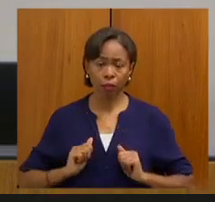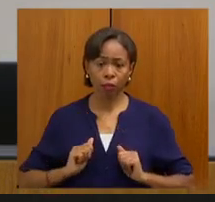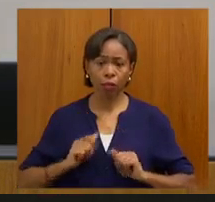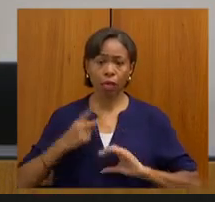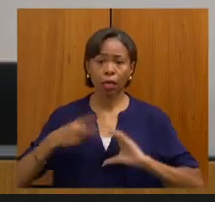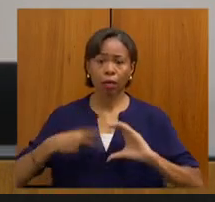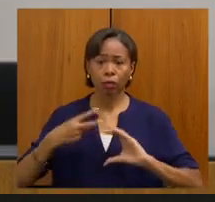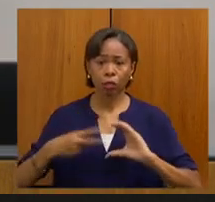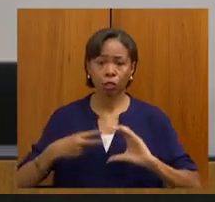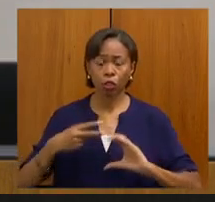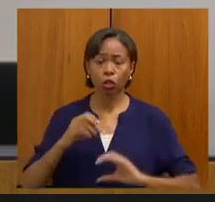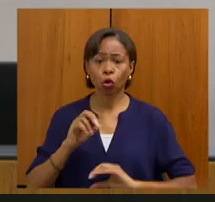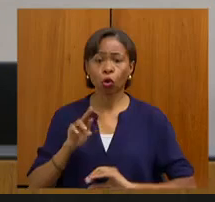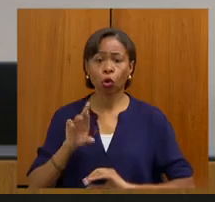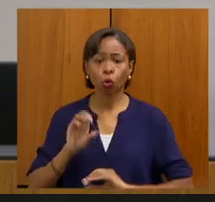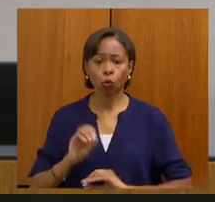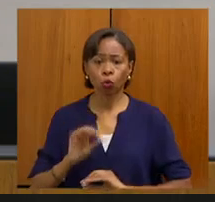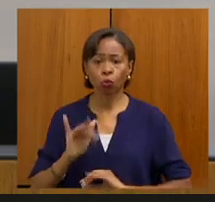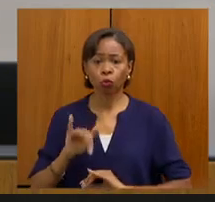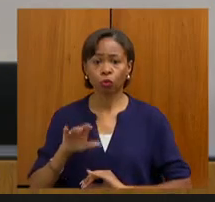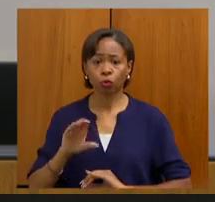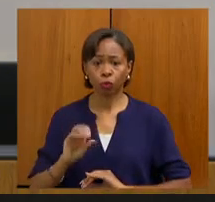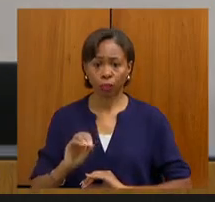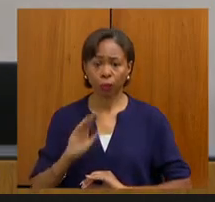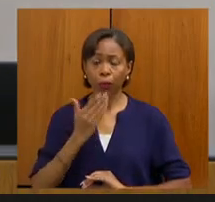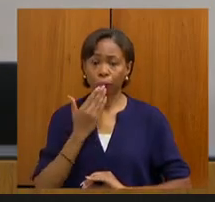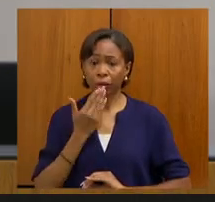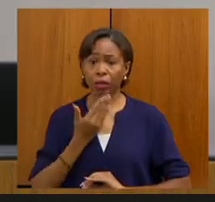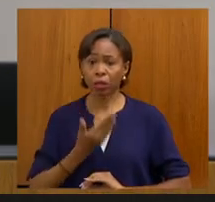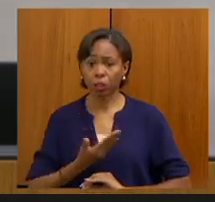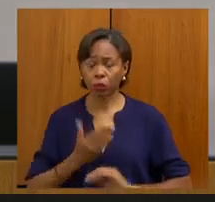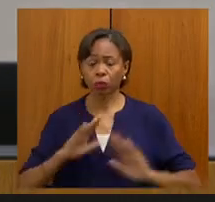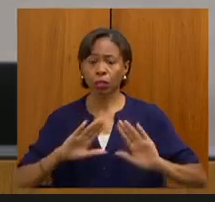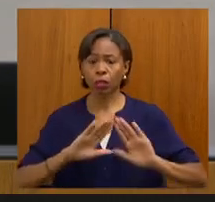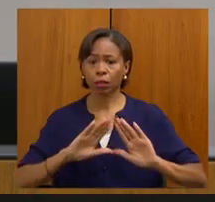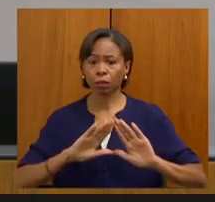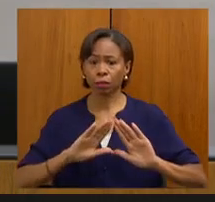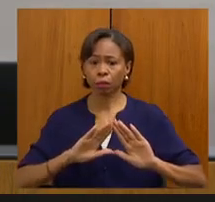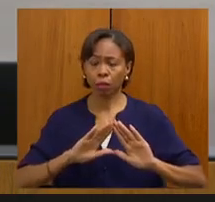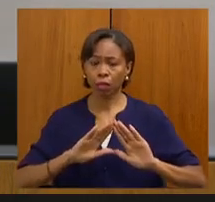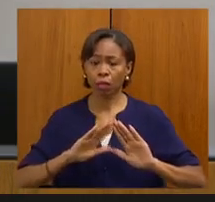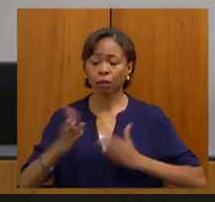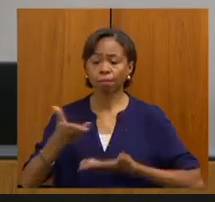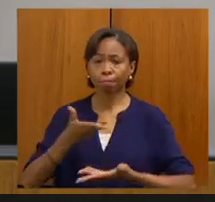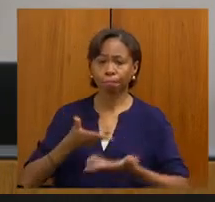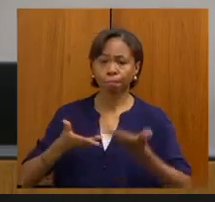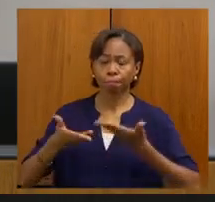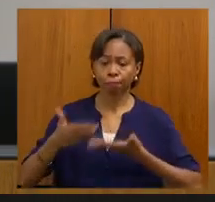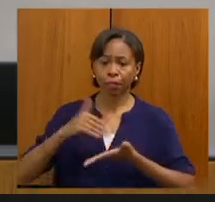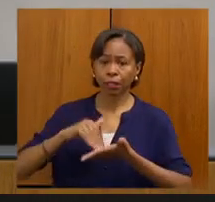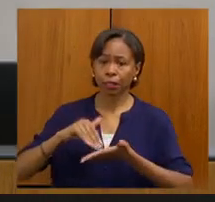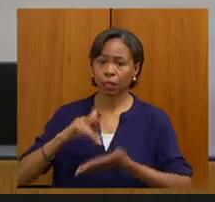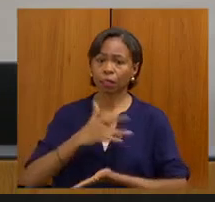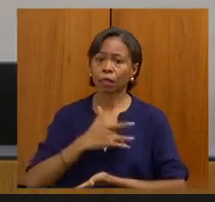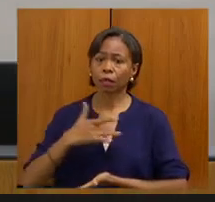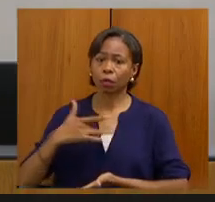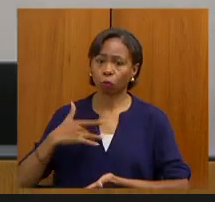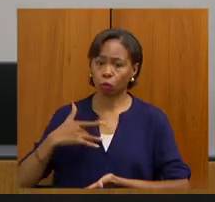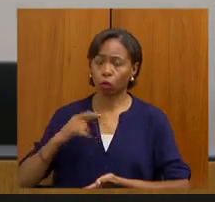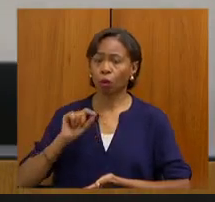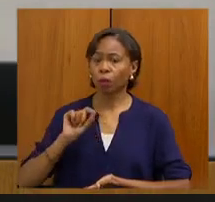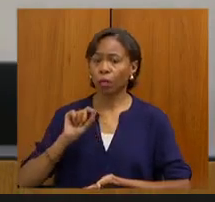Ouro Fino, solicitando que esta casa interceda perante a Secretaria de Estado de Saúde, com vistas à